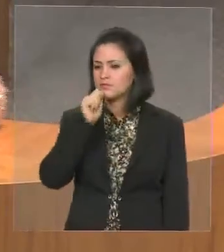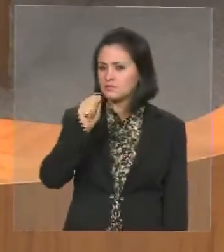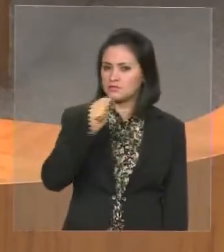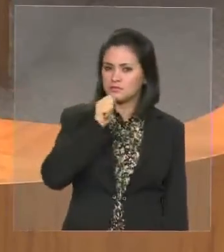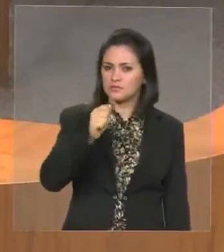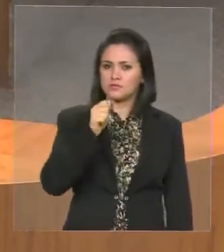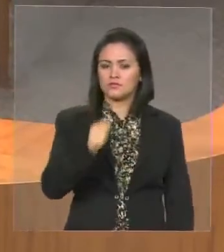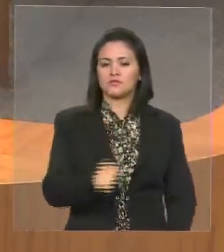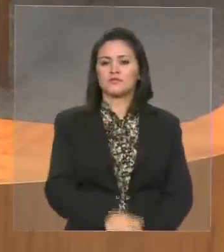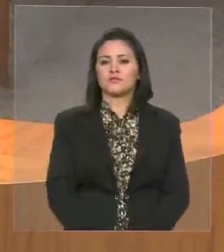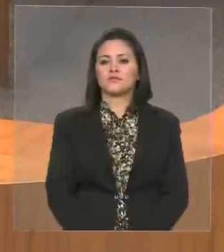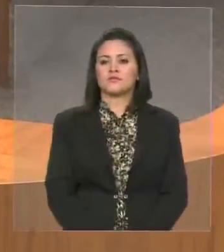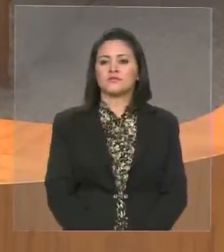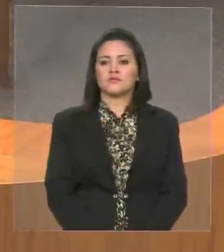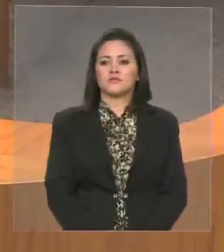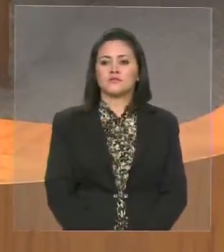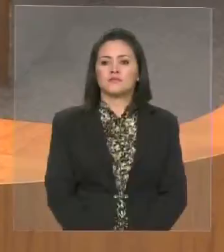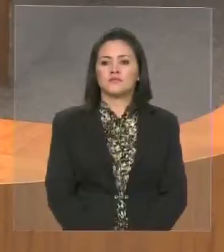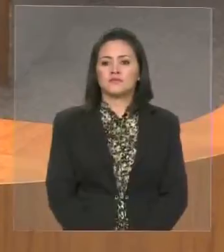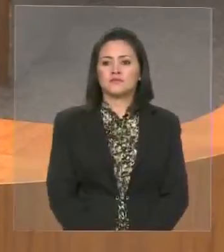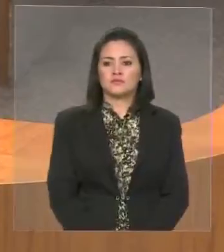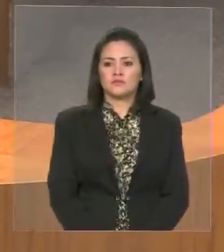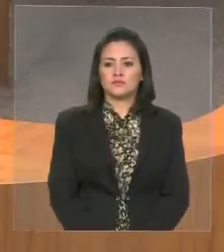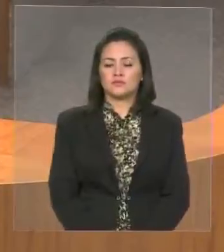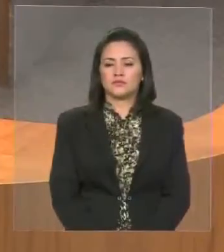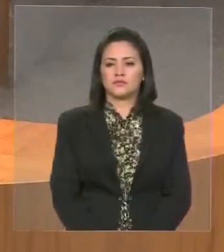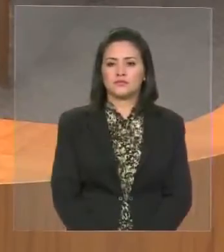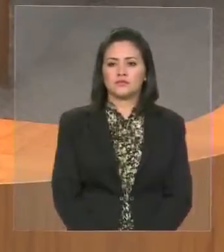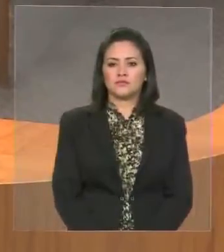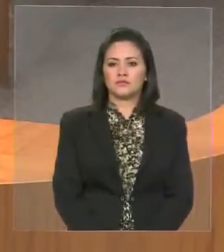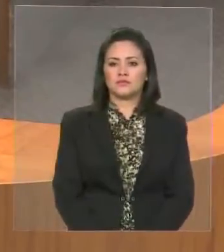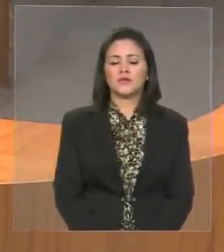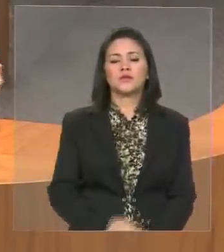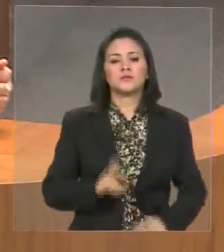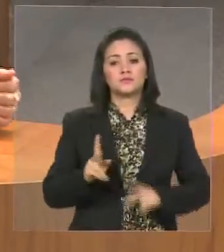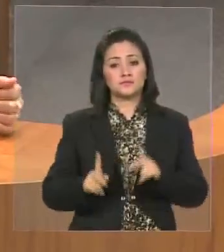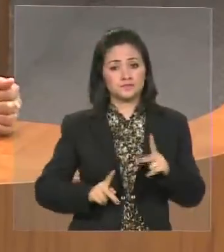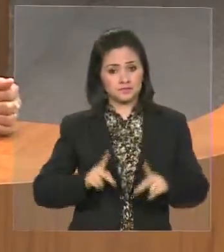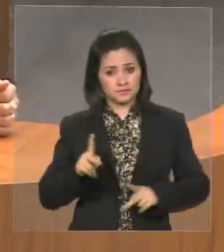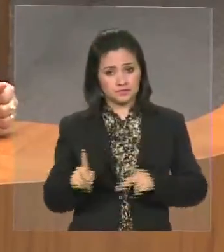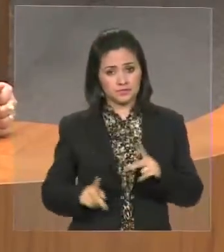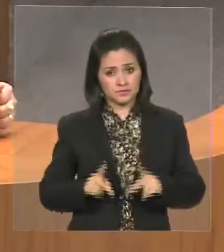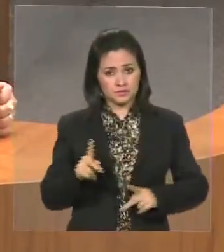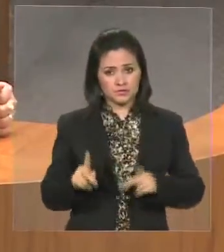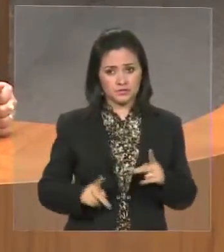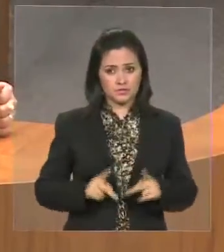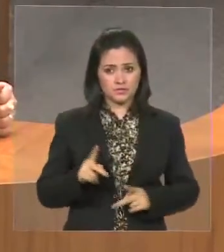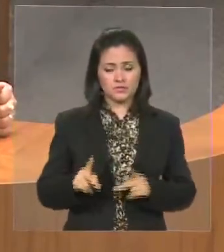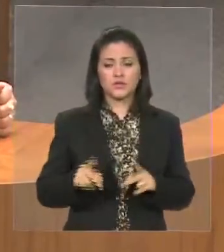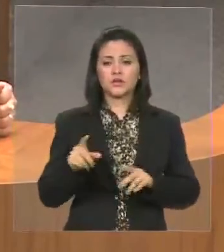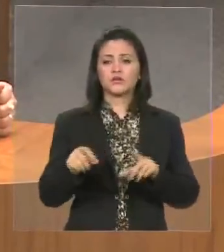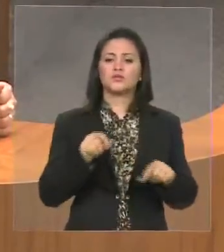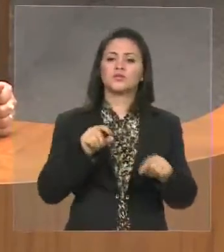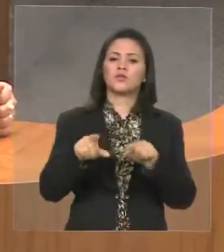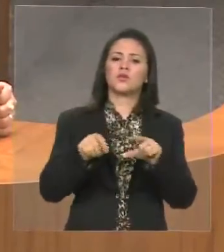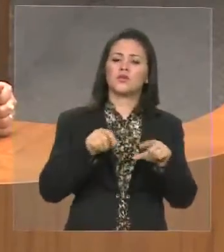foi o povo tirando os prefeitos